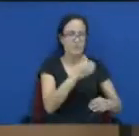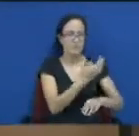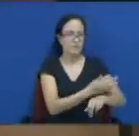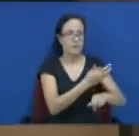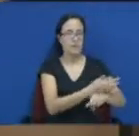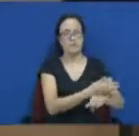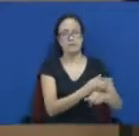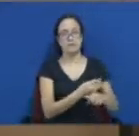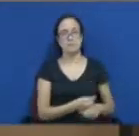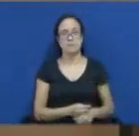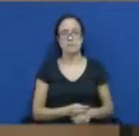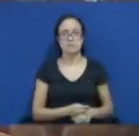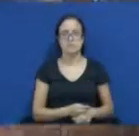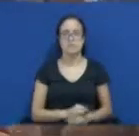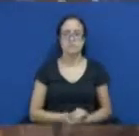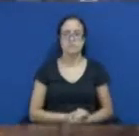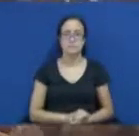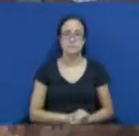fazendo.